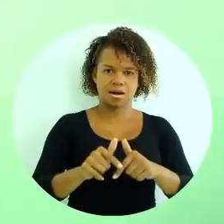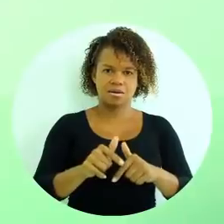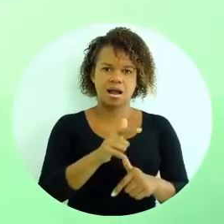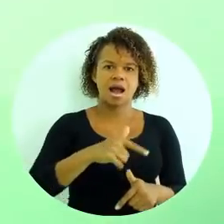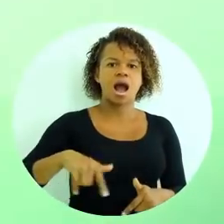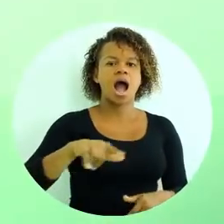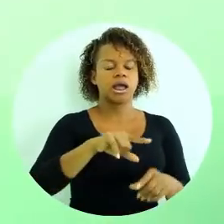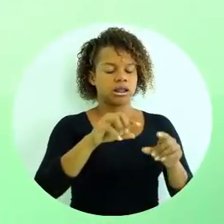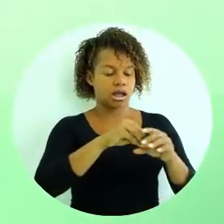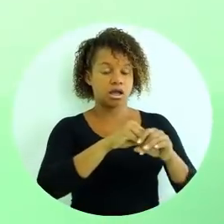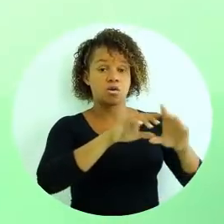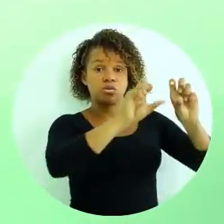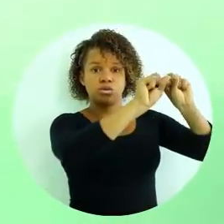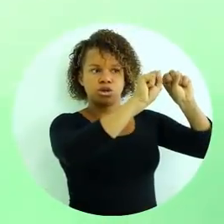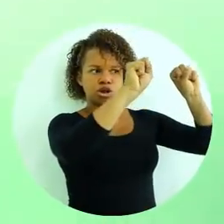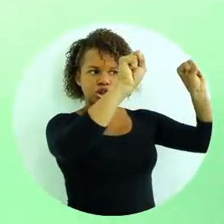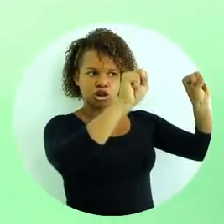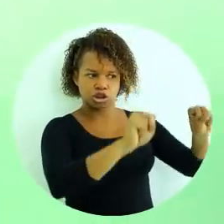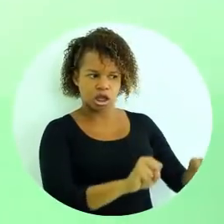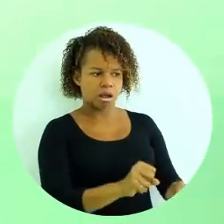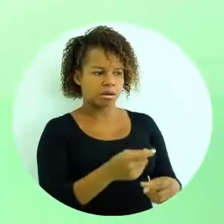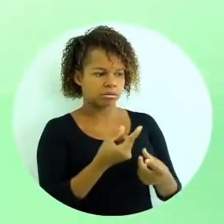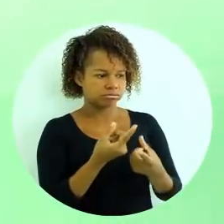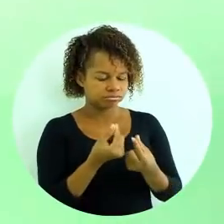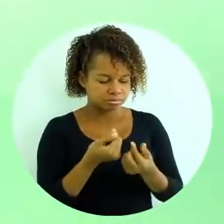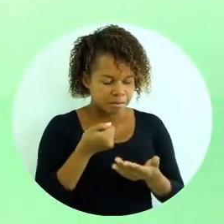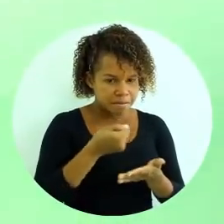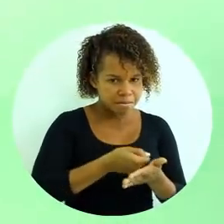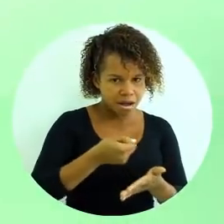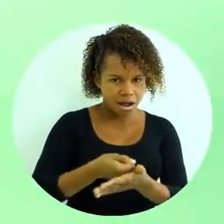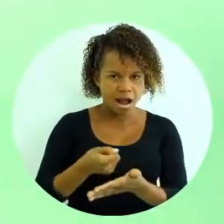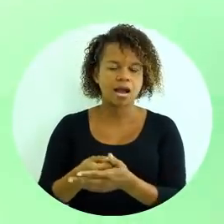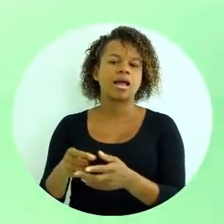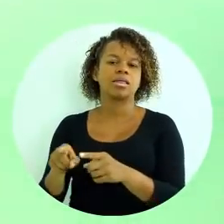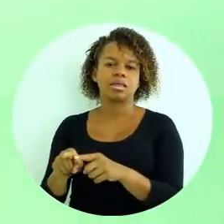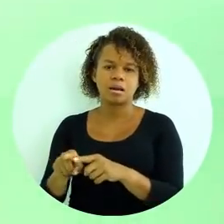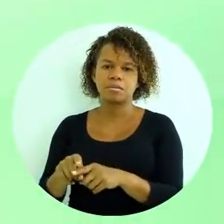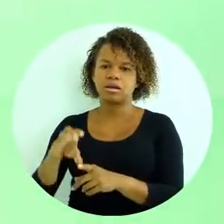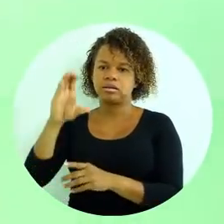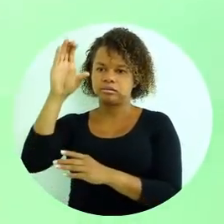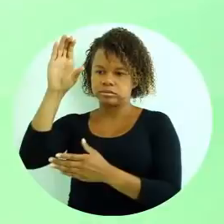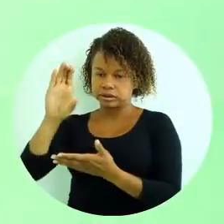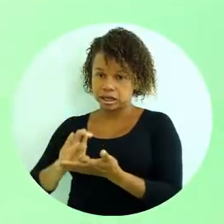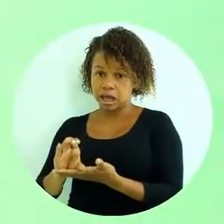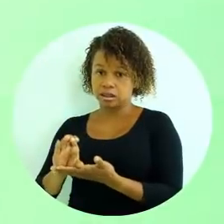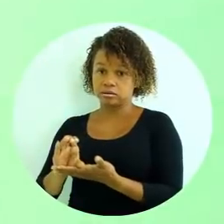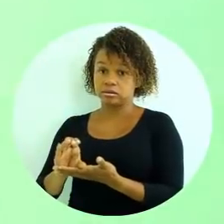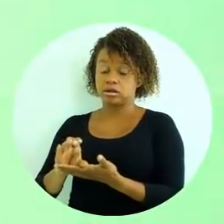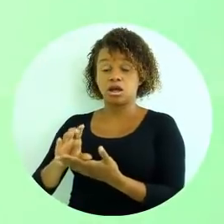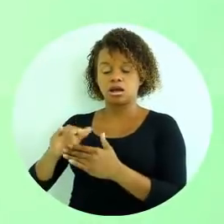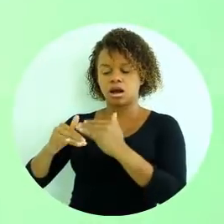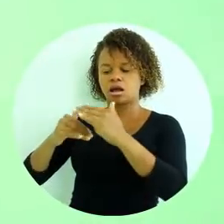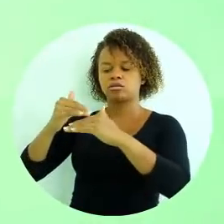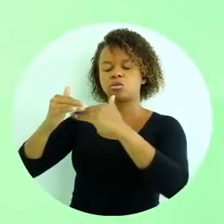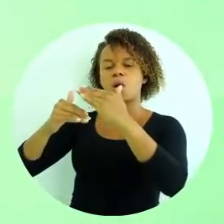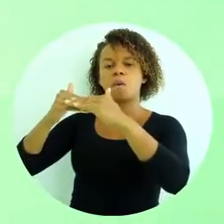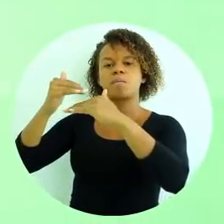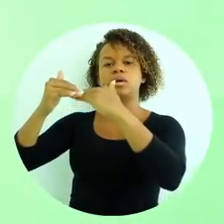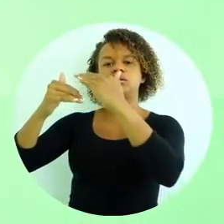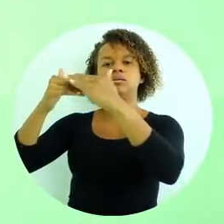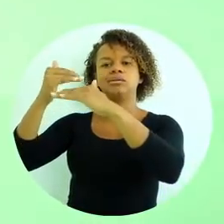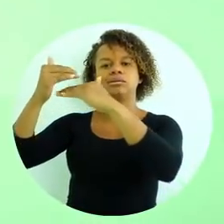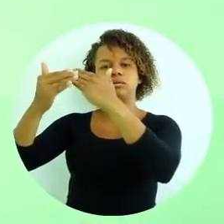tempo de serviço, e aí tem um sistema de remuneração e de cargos